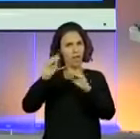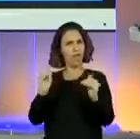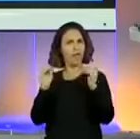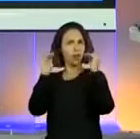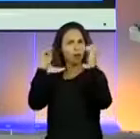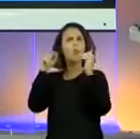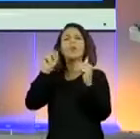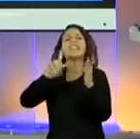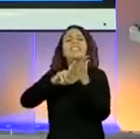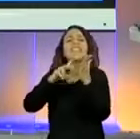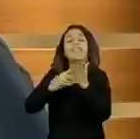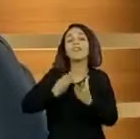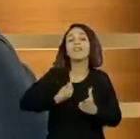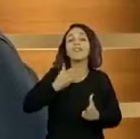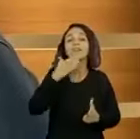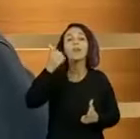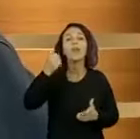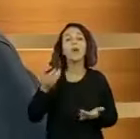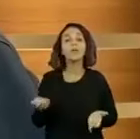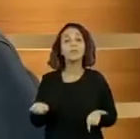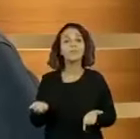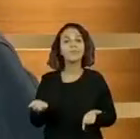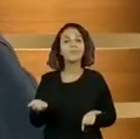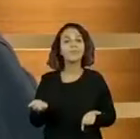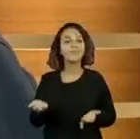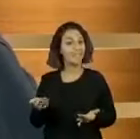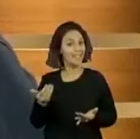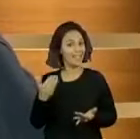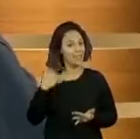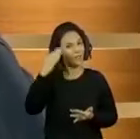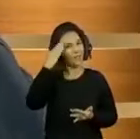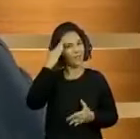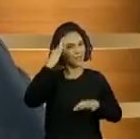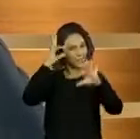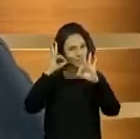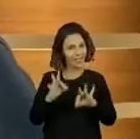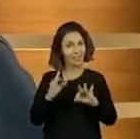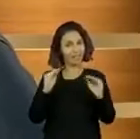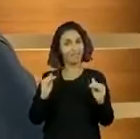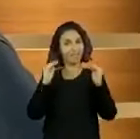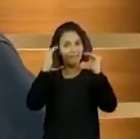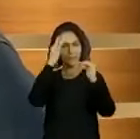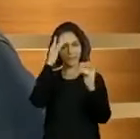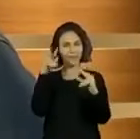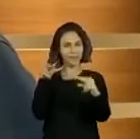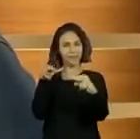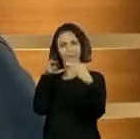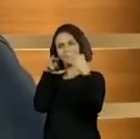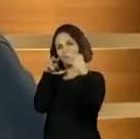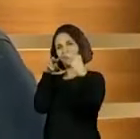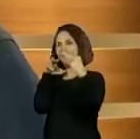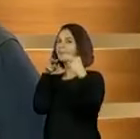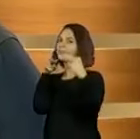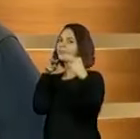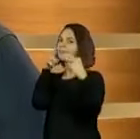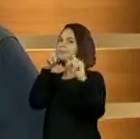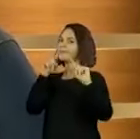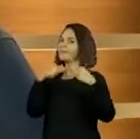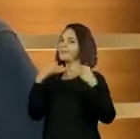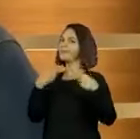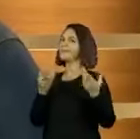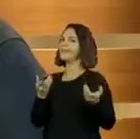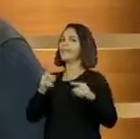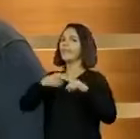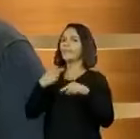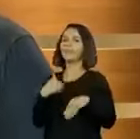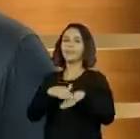é ter uma vida melhor? Eu tenho certeza que um monte de responsável nesse exato momento deve estar olhando para mim e falando, professor Baglini, você está me aprontando. Depois vou